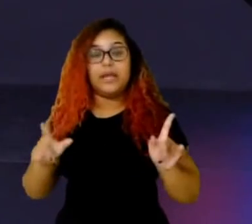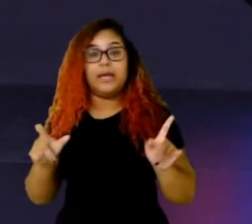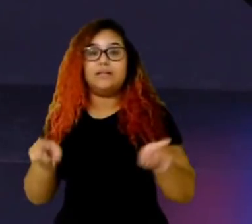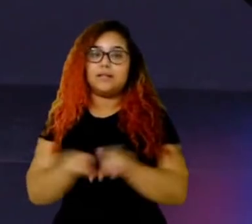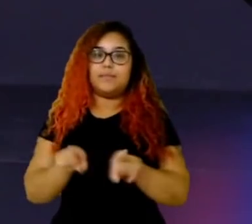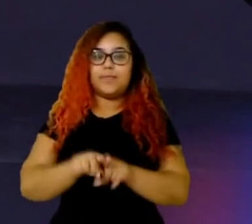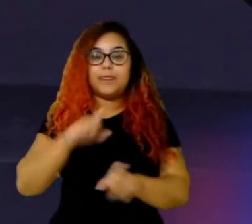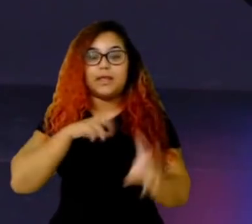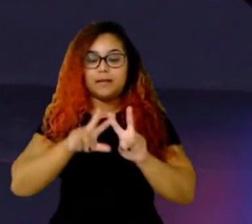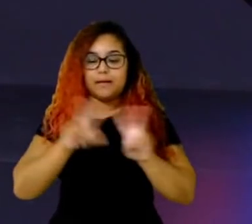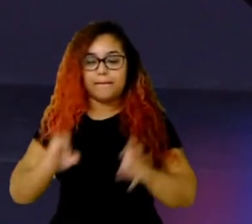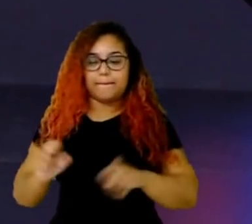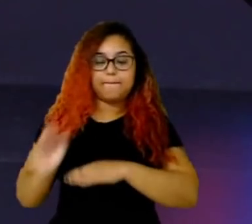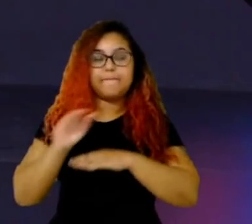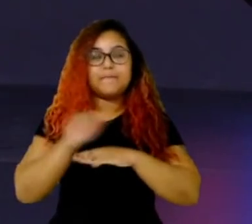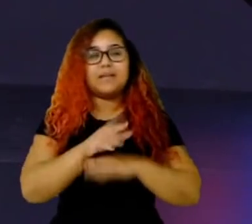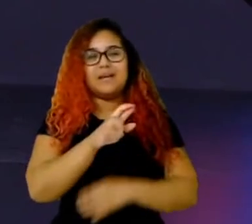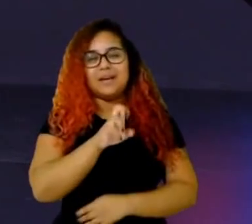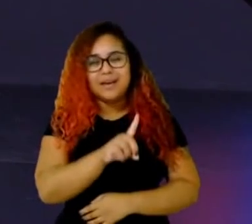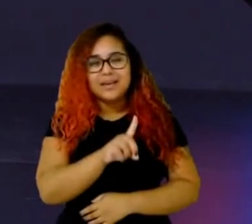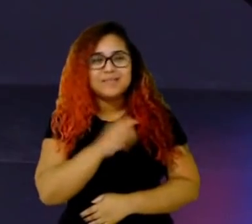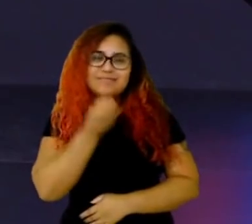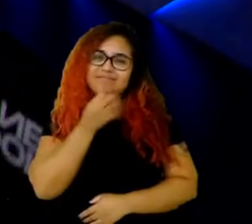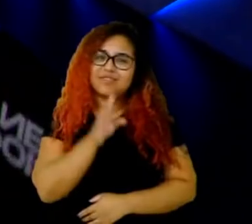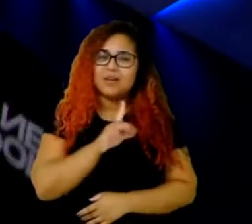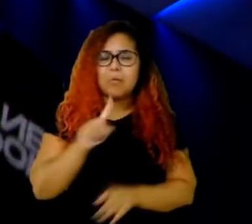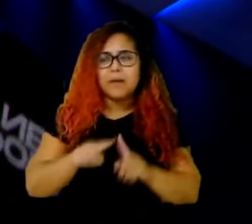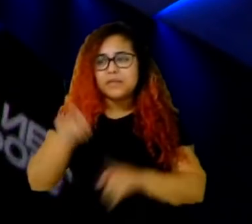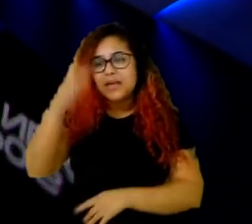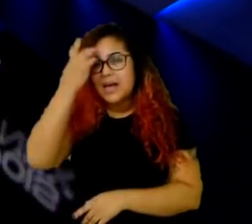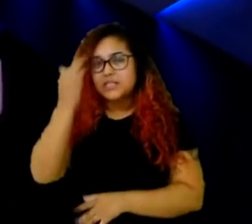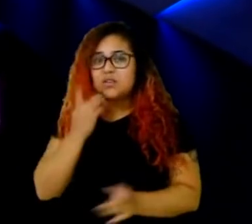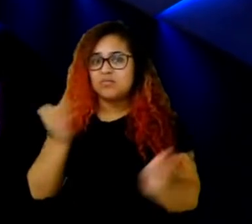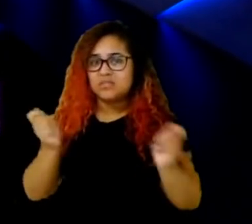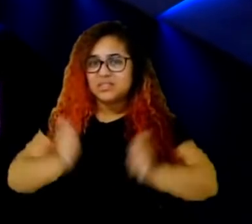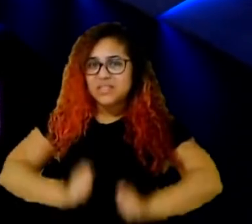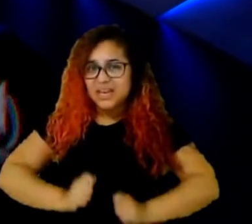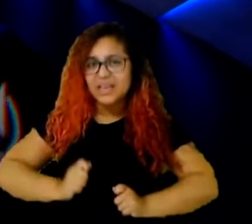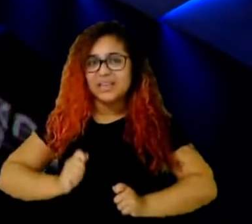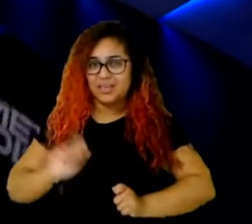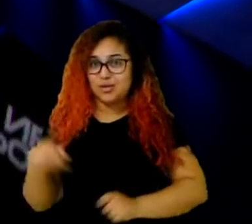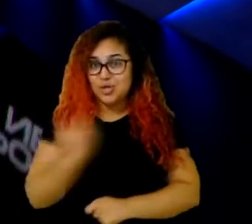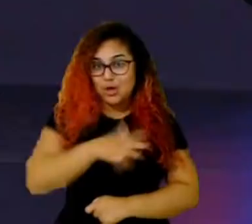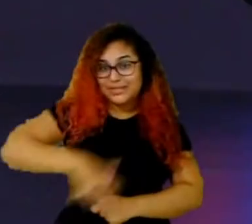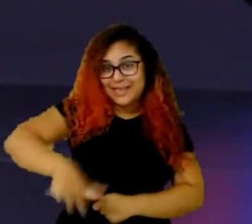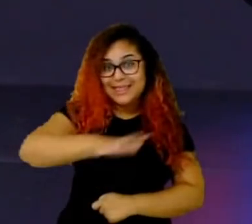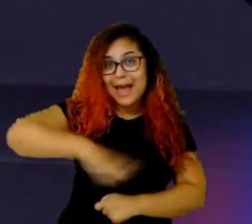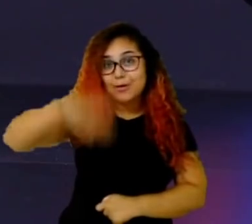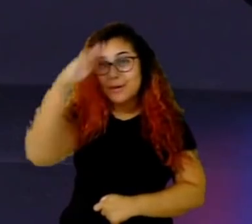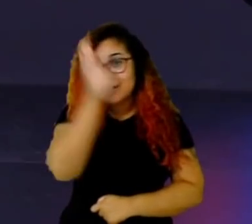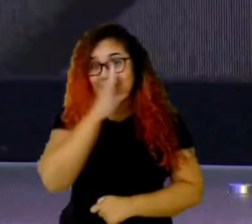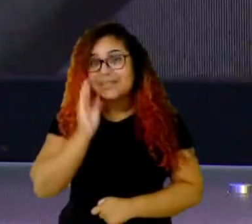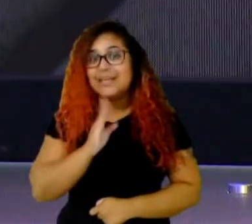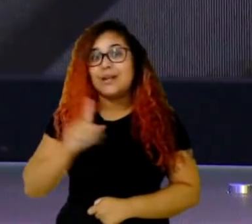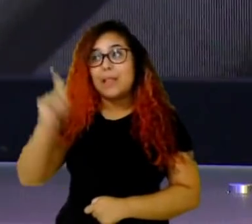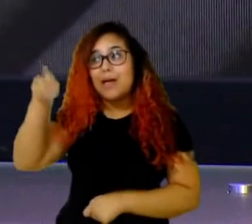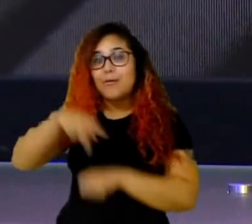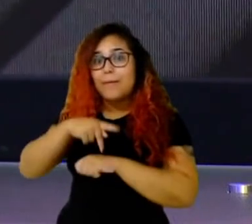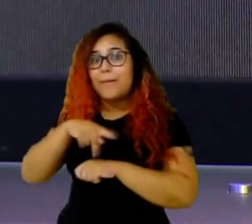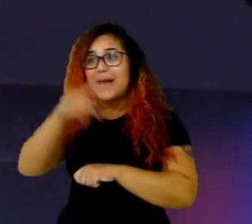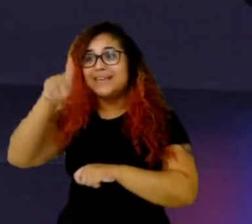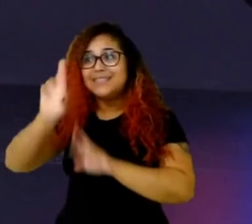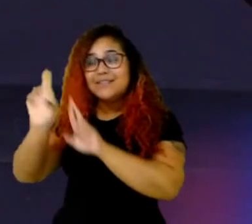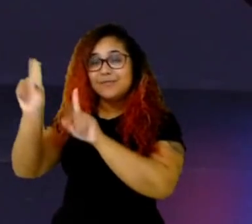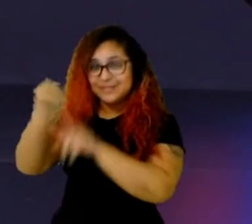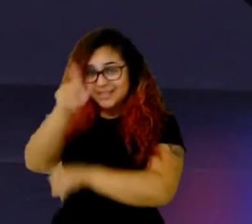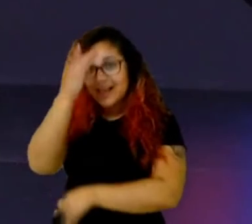tão bem. Tem salvação, cara? Nosso cenário pra ir lá pra fora, cara? Porque eu e o Mylon sempre falamos disso, o Mylon, principalmente, sempre fala muito disso. É